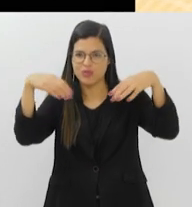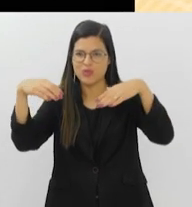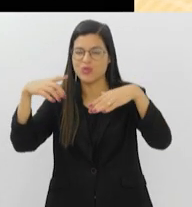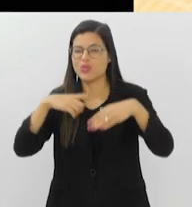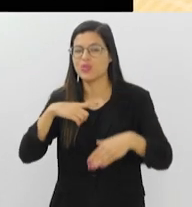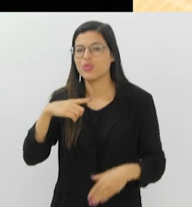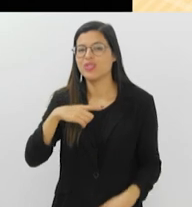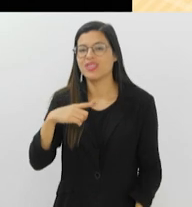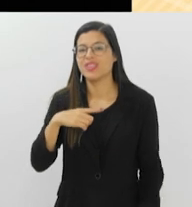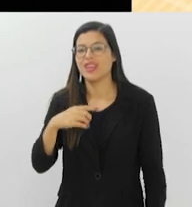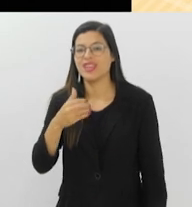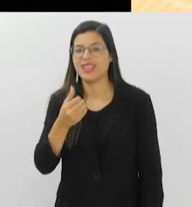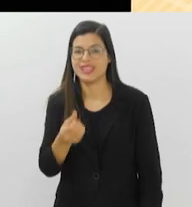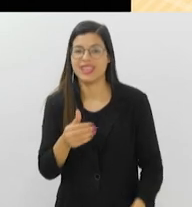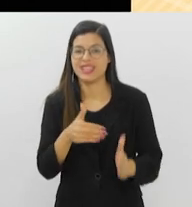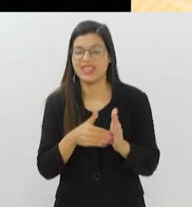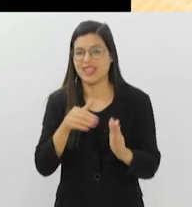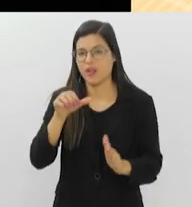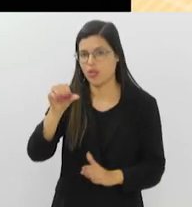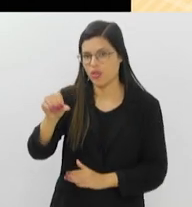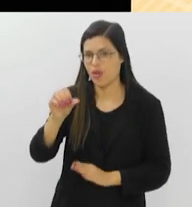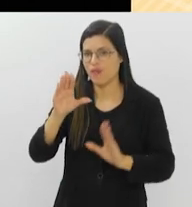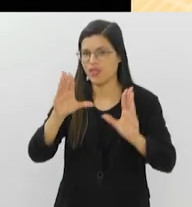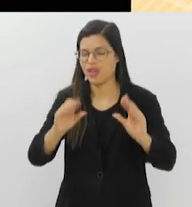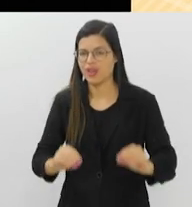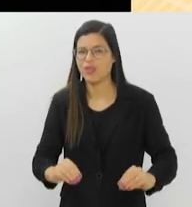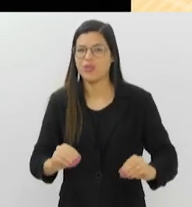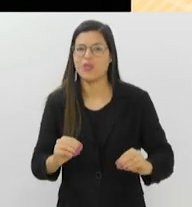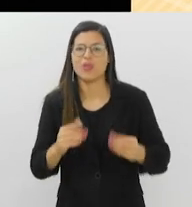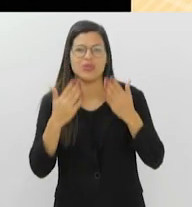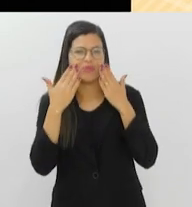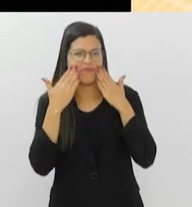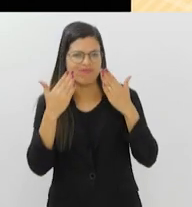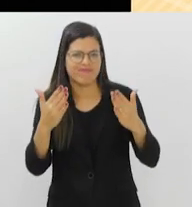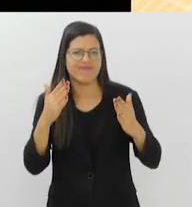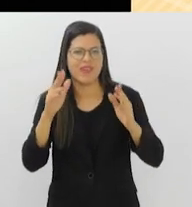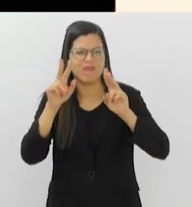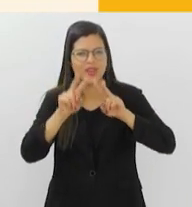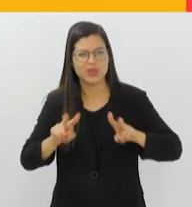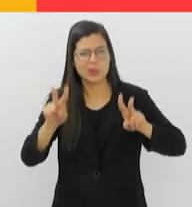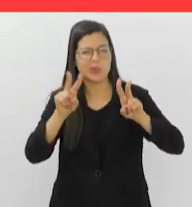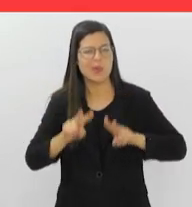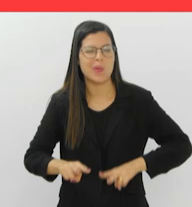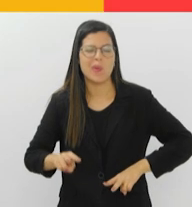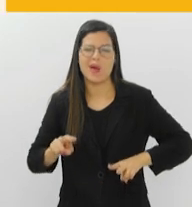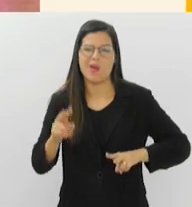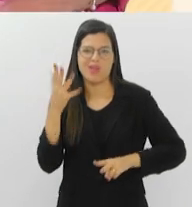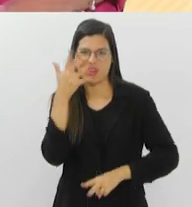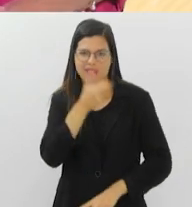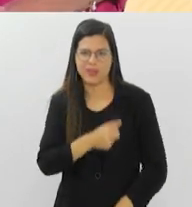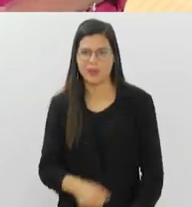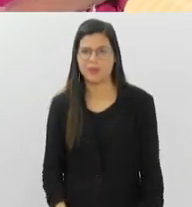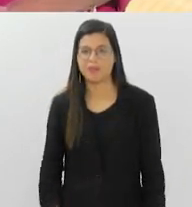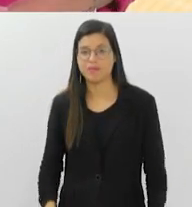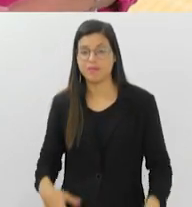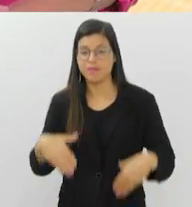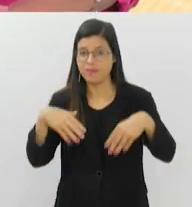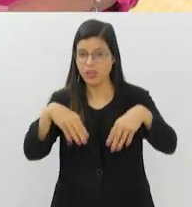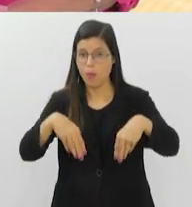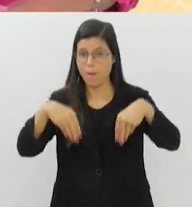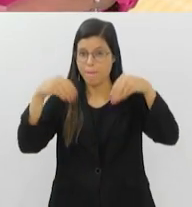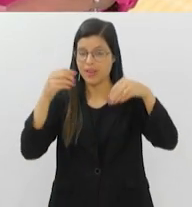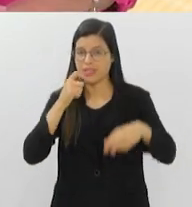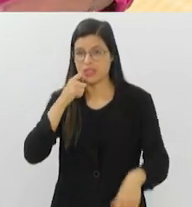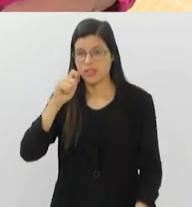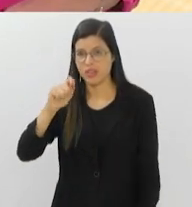das 6 às 9 da noite, proporcionando um espetáculo visual inesquecível. O Palácio Tiradentes, em